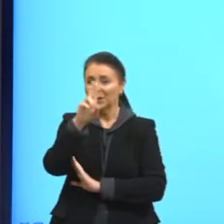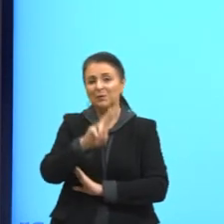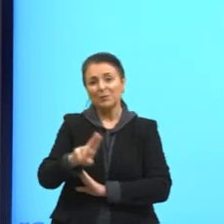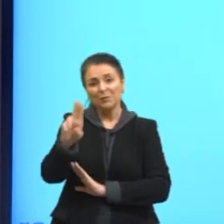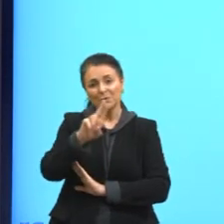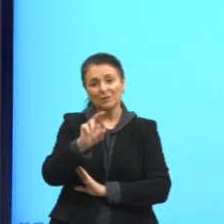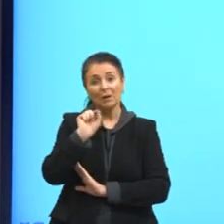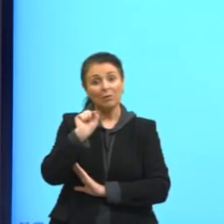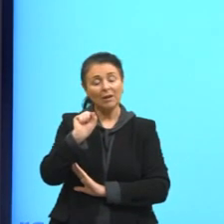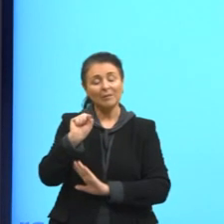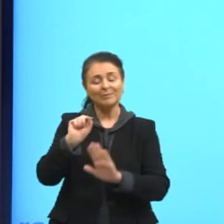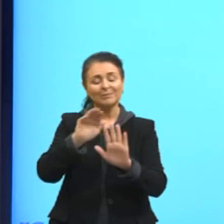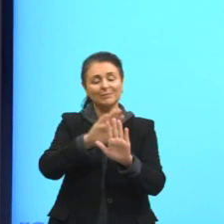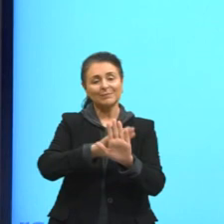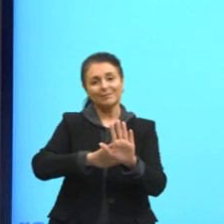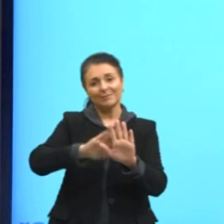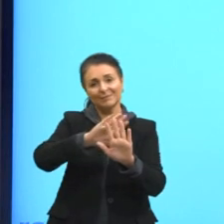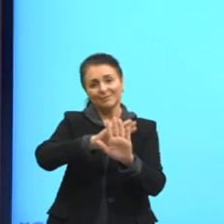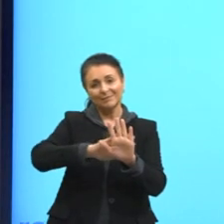eufemismo.